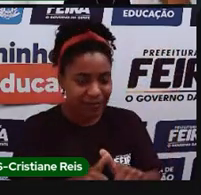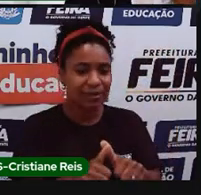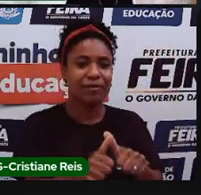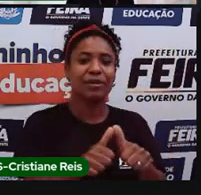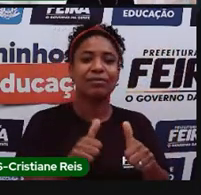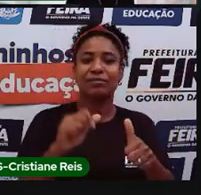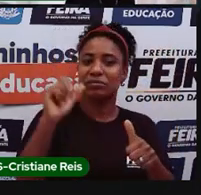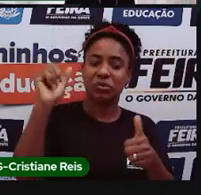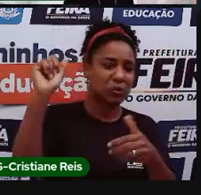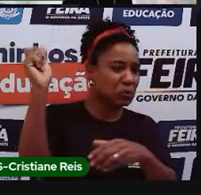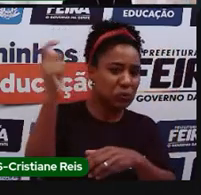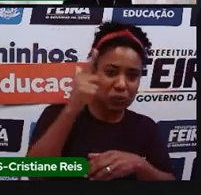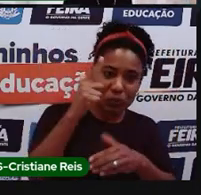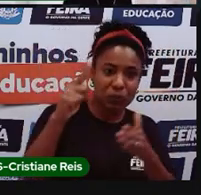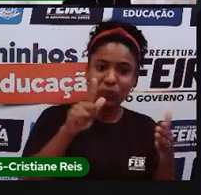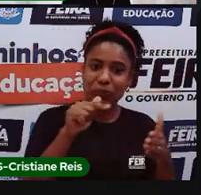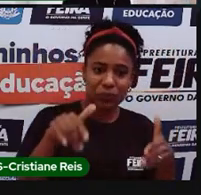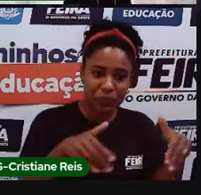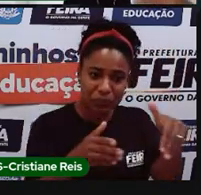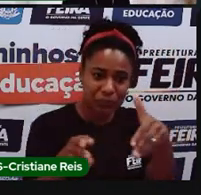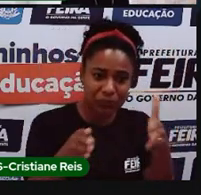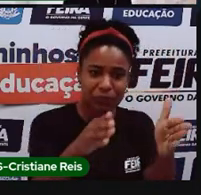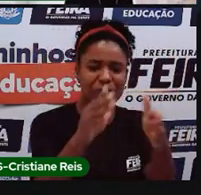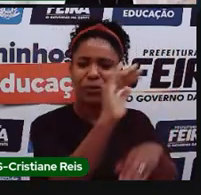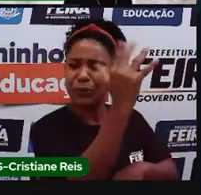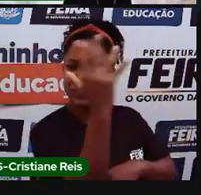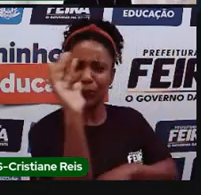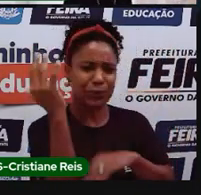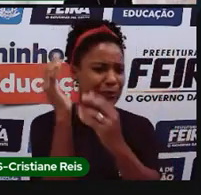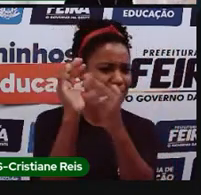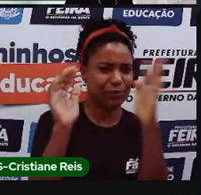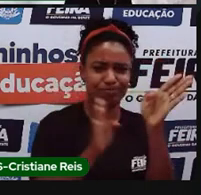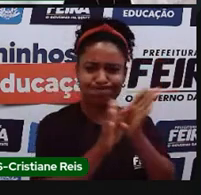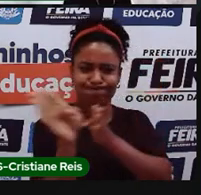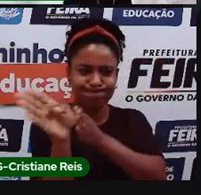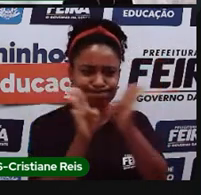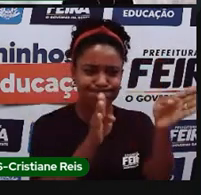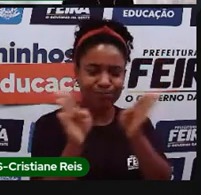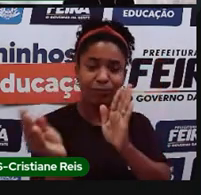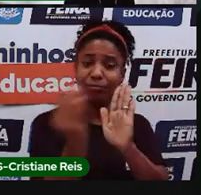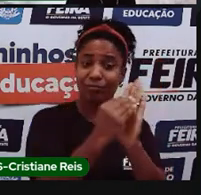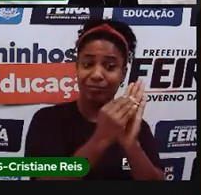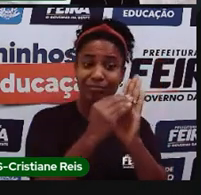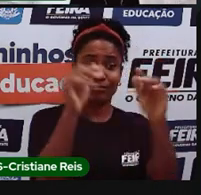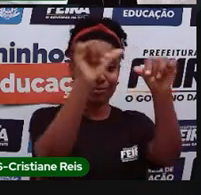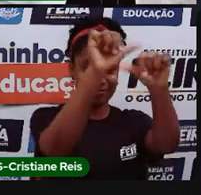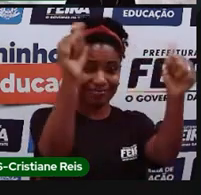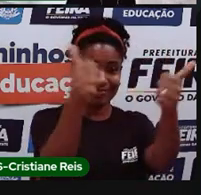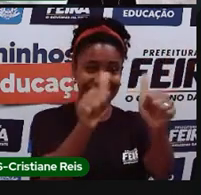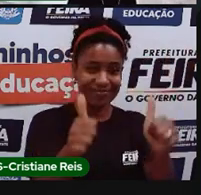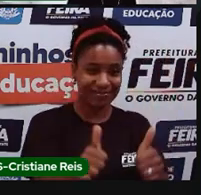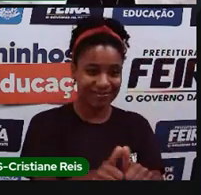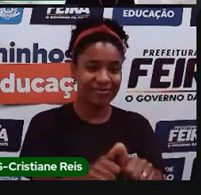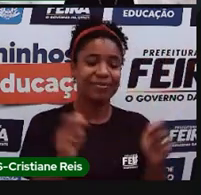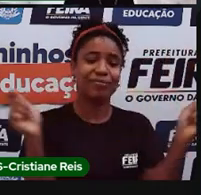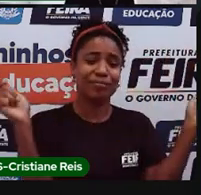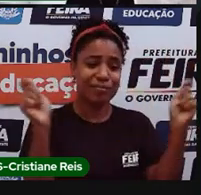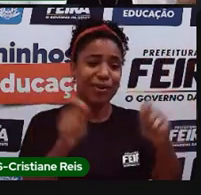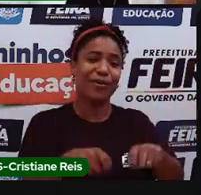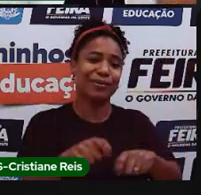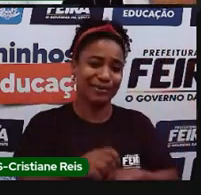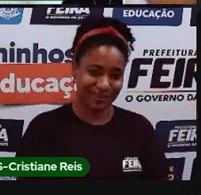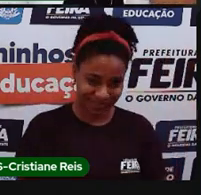rios, mapas de vegetação, mapas de tudo quanto é coisa lá que a gente tem. Mas, os mapas, eles